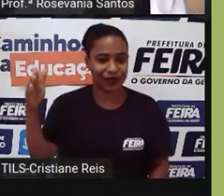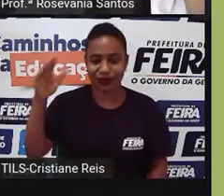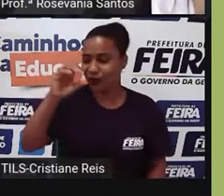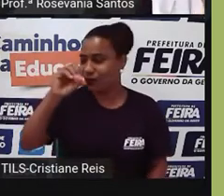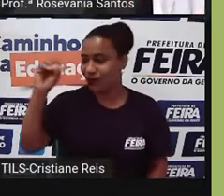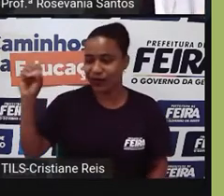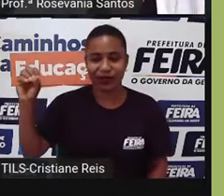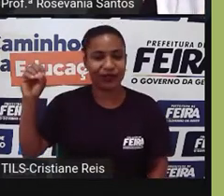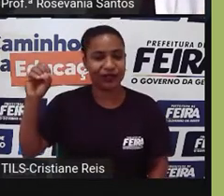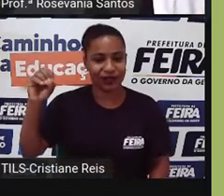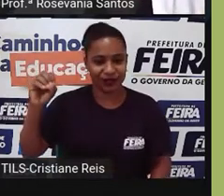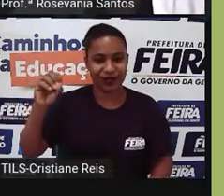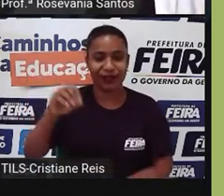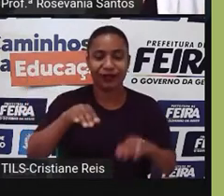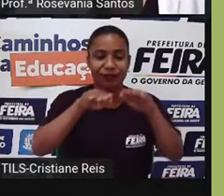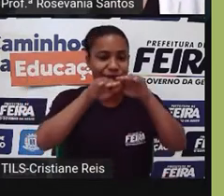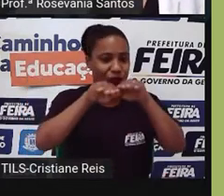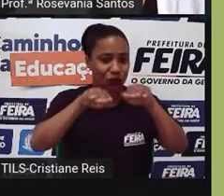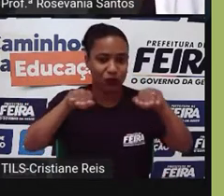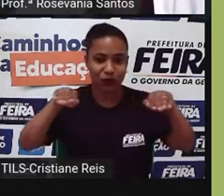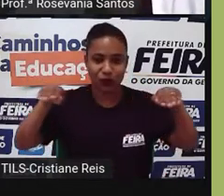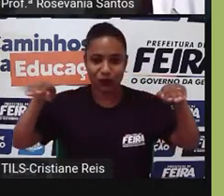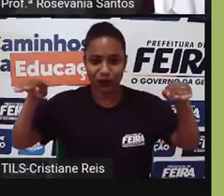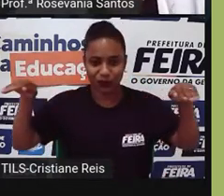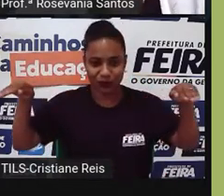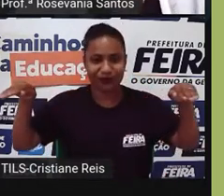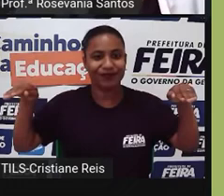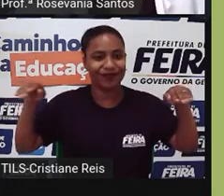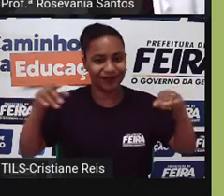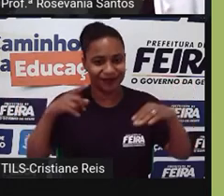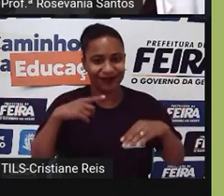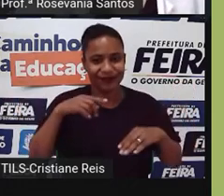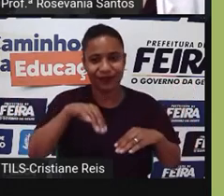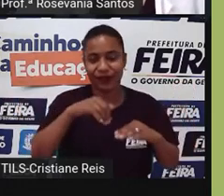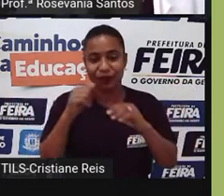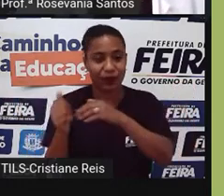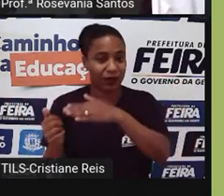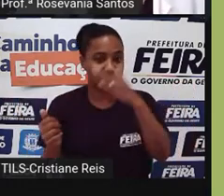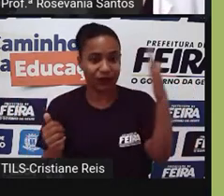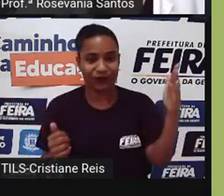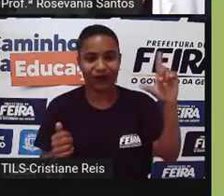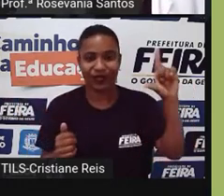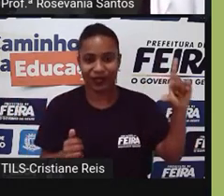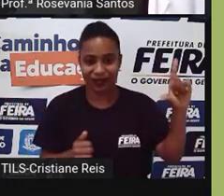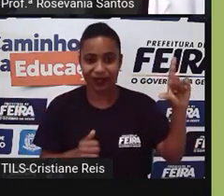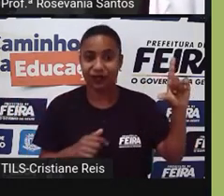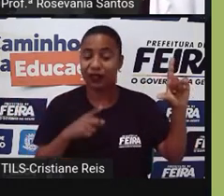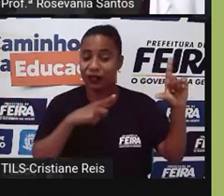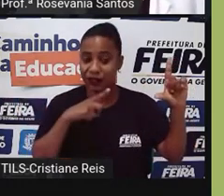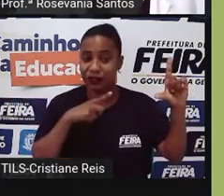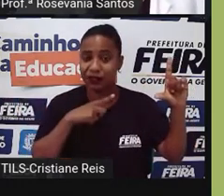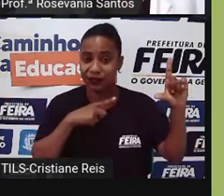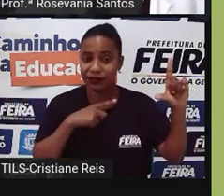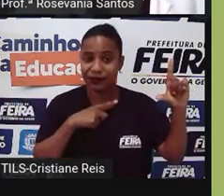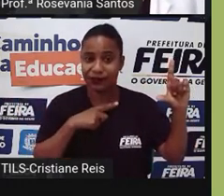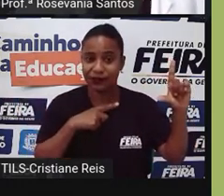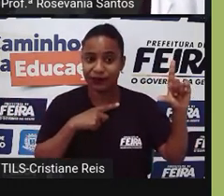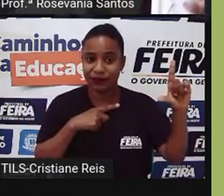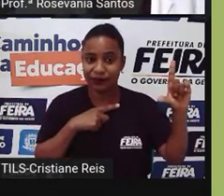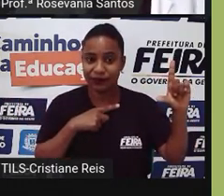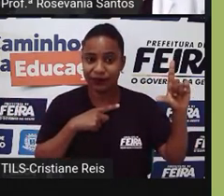As planícies e temos do lado, do lado leste, né? Predominando, não sei se a Pró falou,